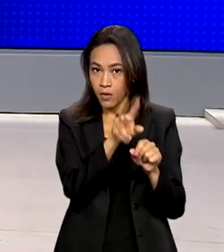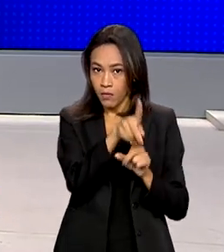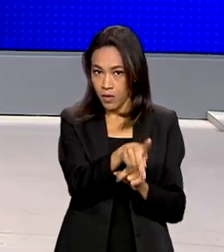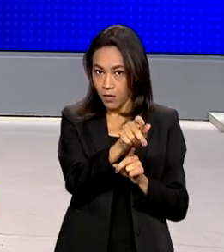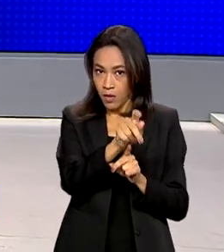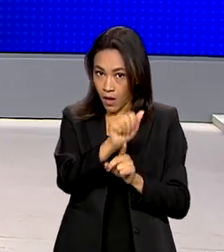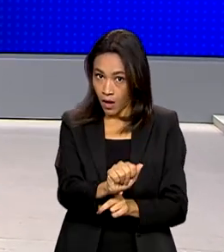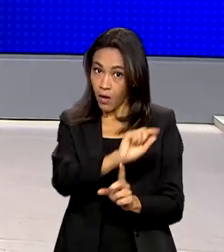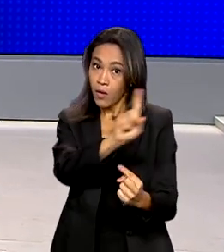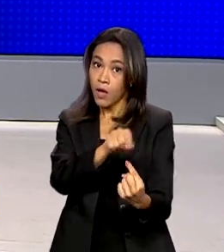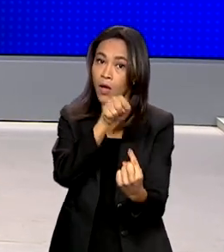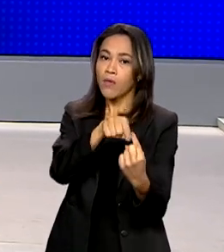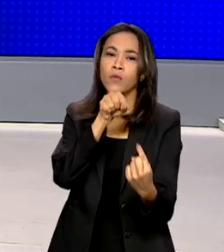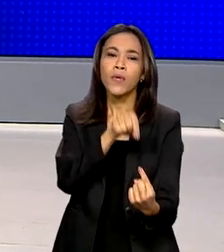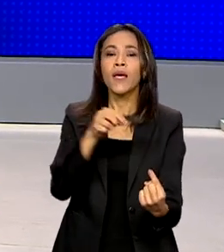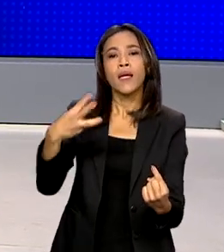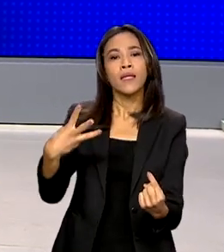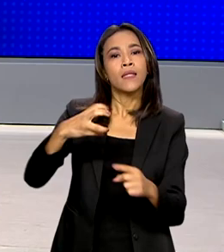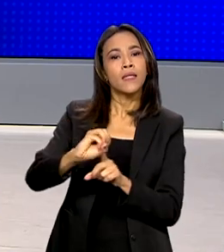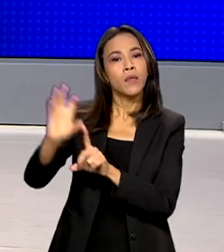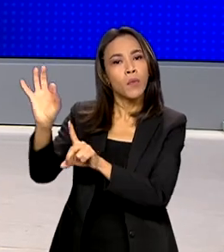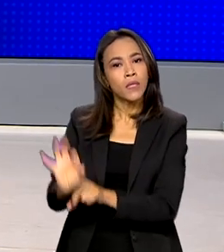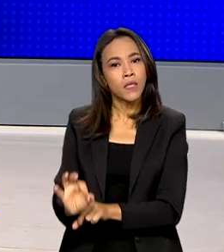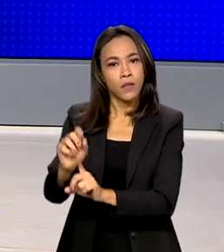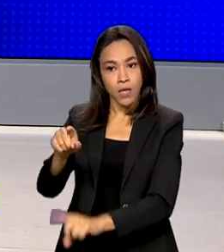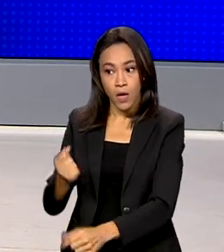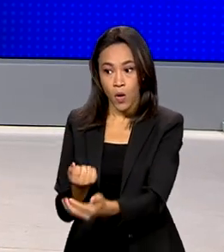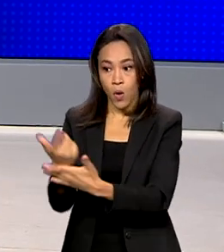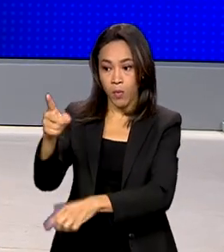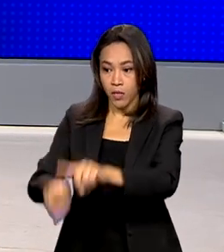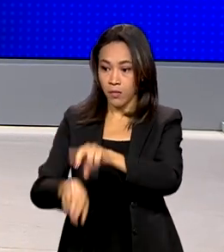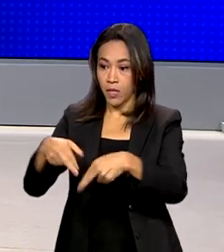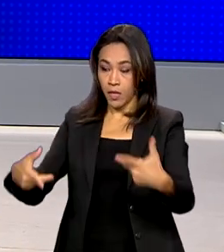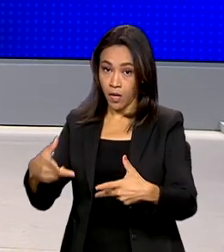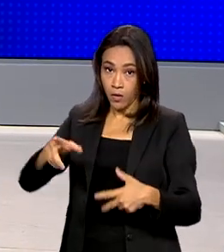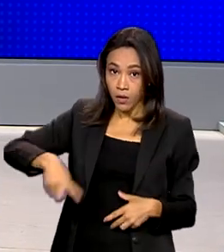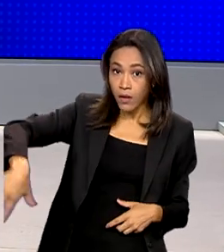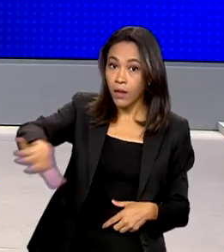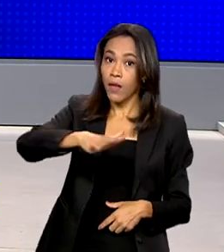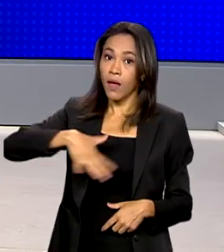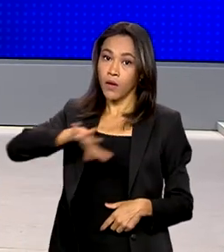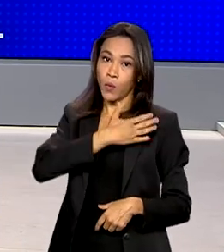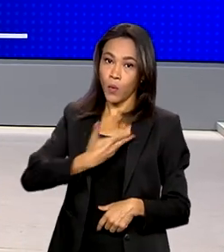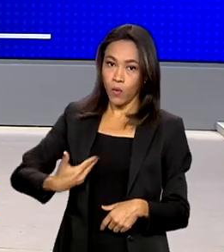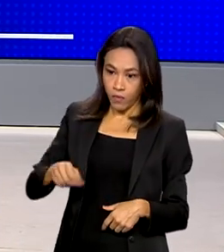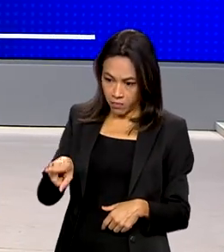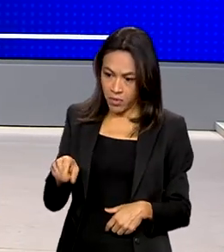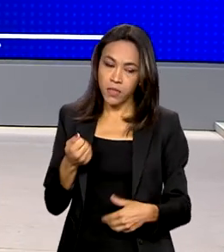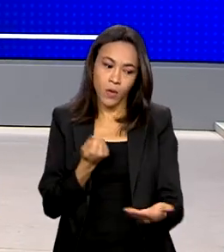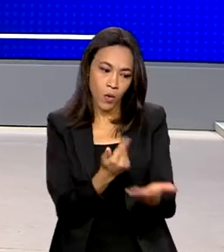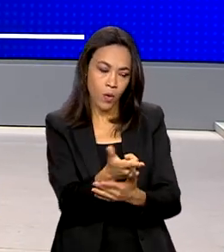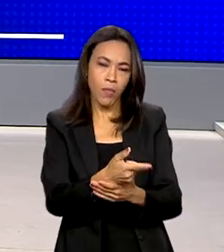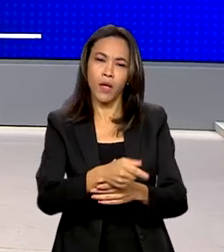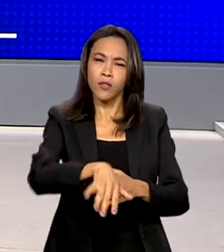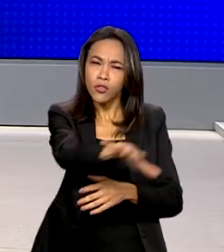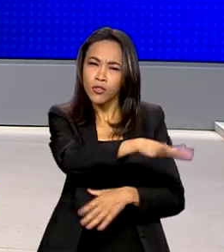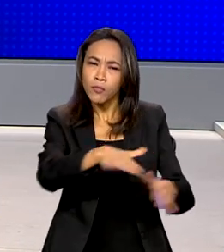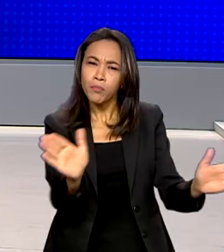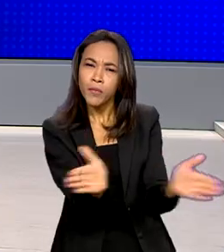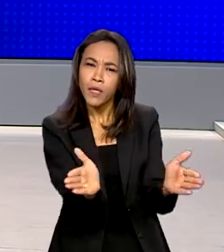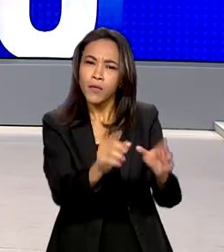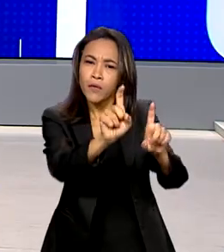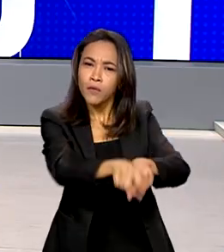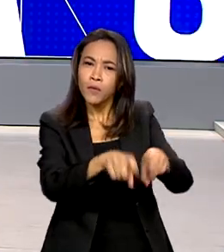iniciativa estabelece que 30% da compra de alimentos da administração pública deve vir de pequenas propriedades